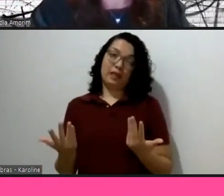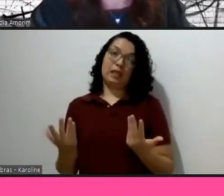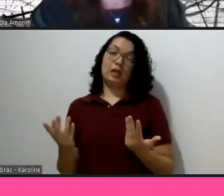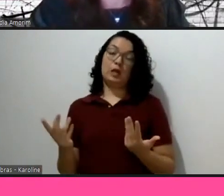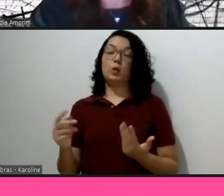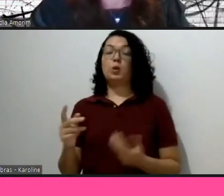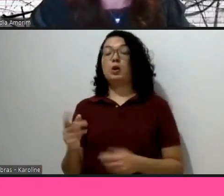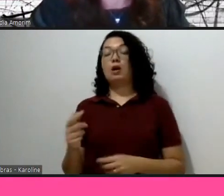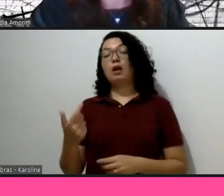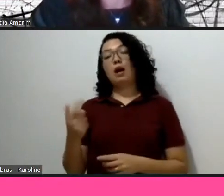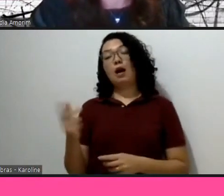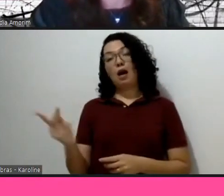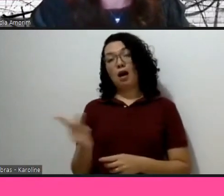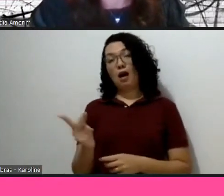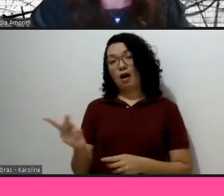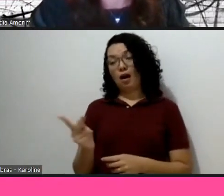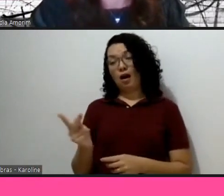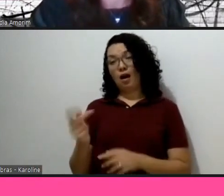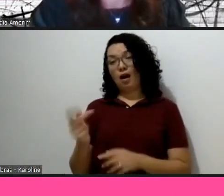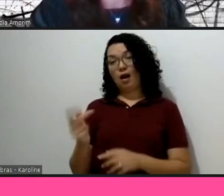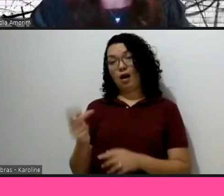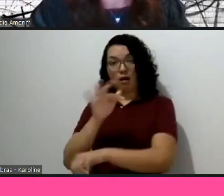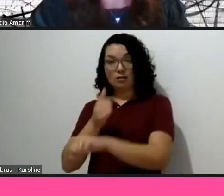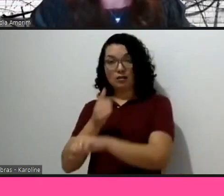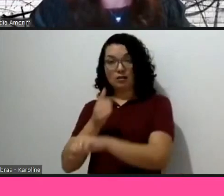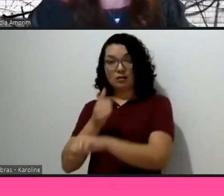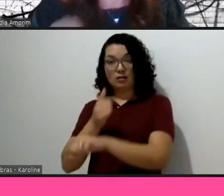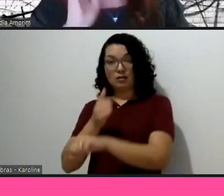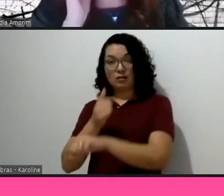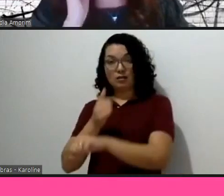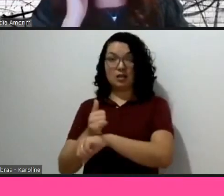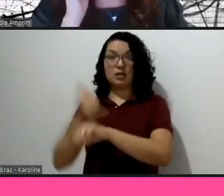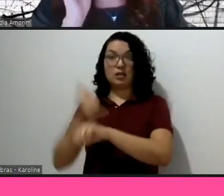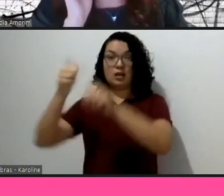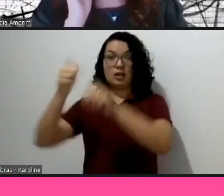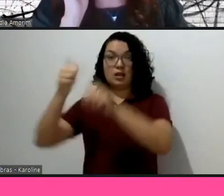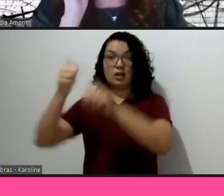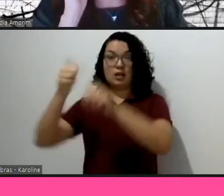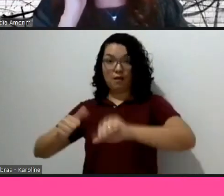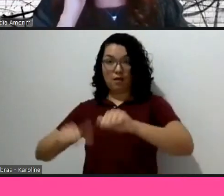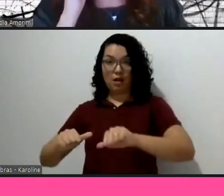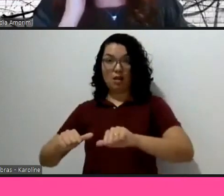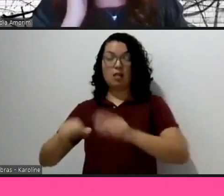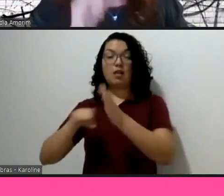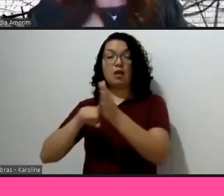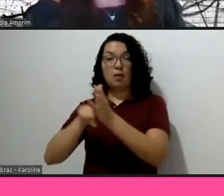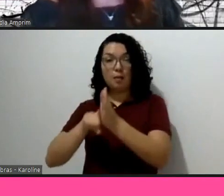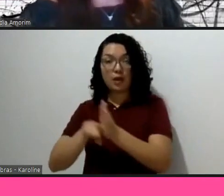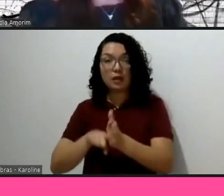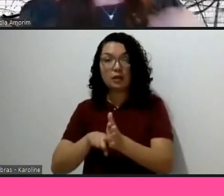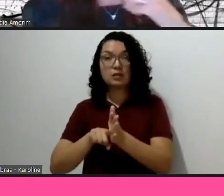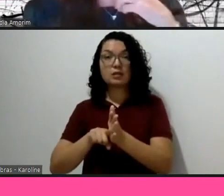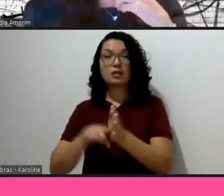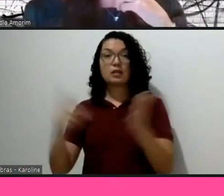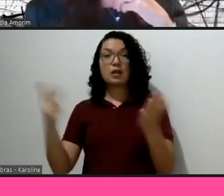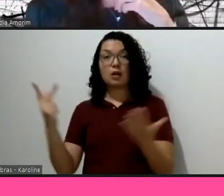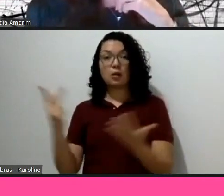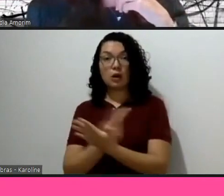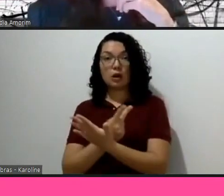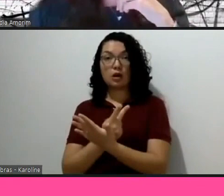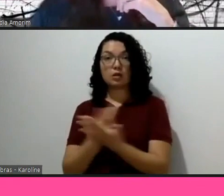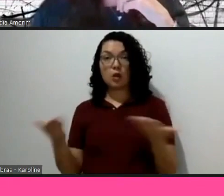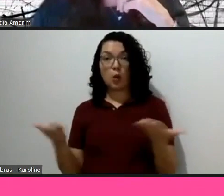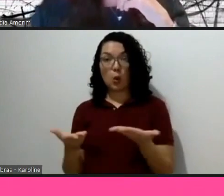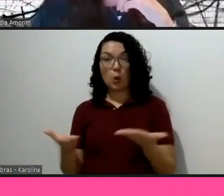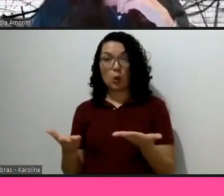faz análise do que seria necessário para fazer o retrofit, faz análise da situação como está hoje se mantendo, perdurando